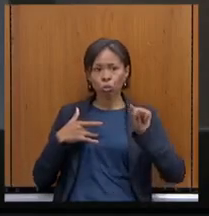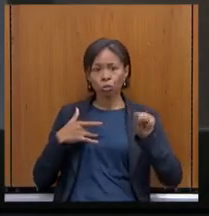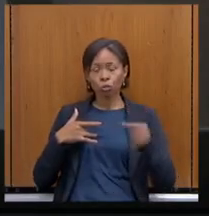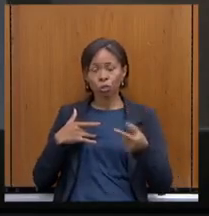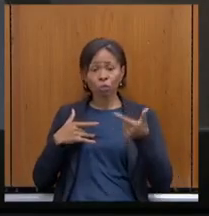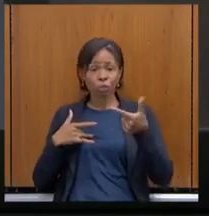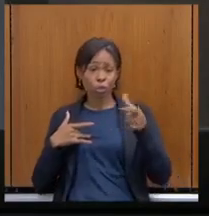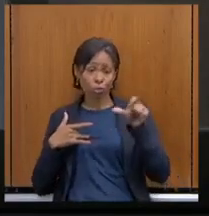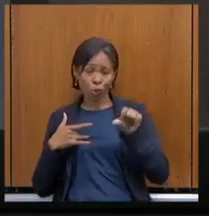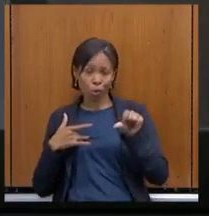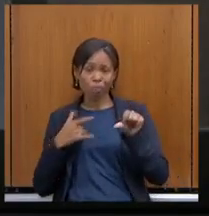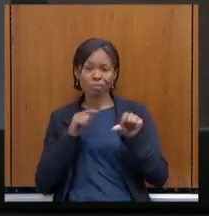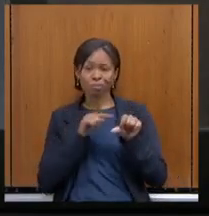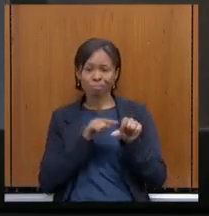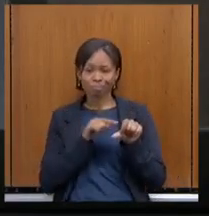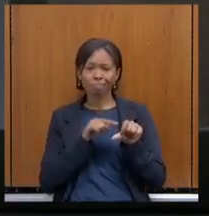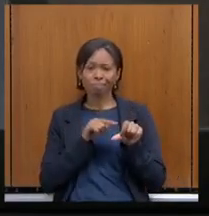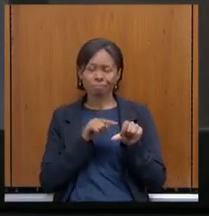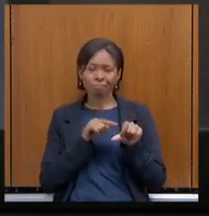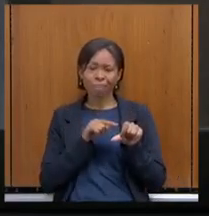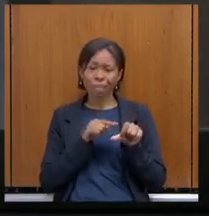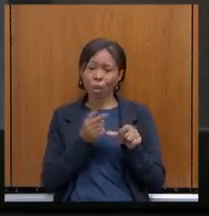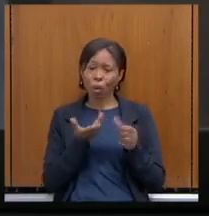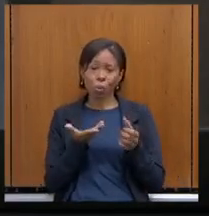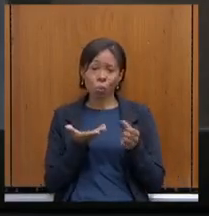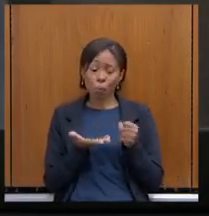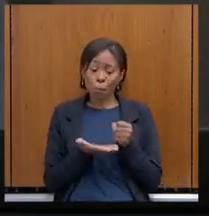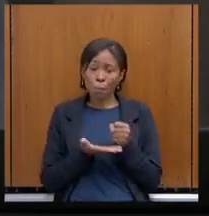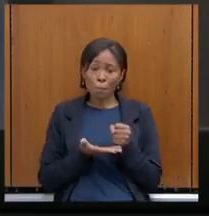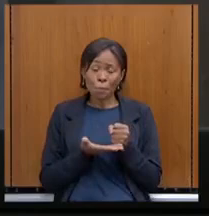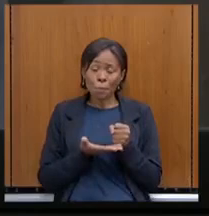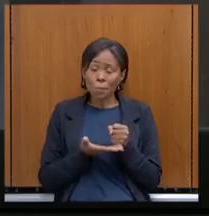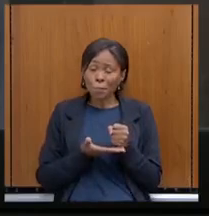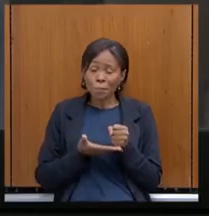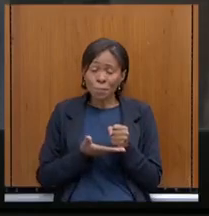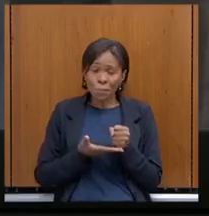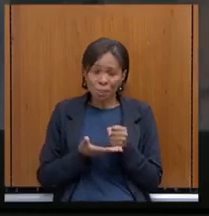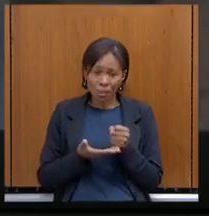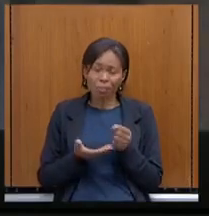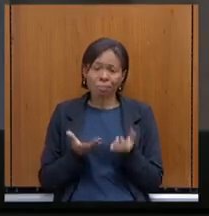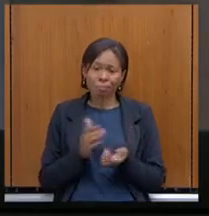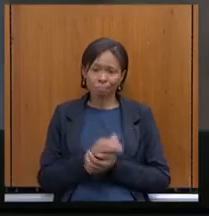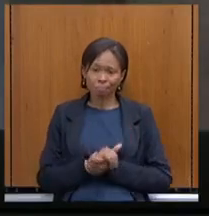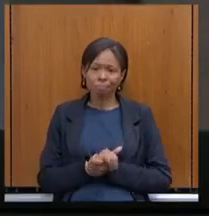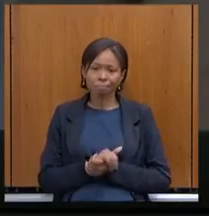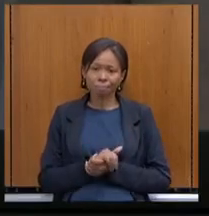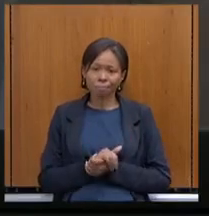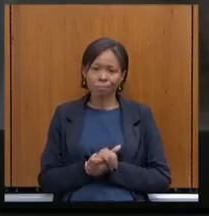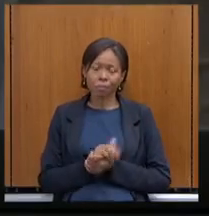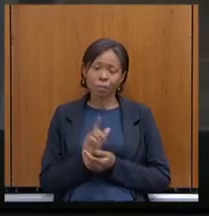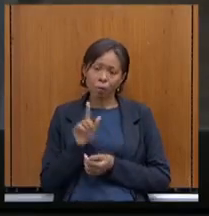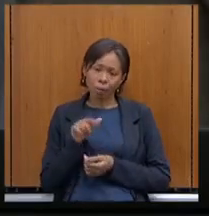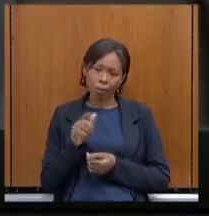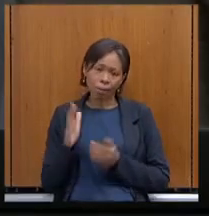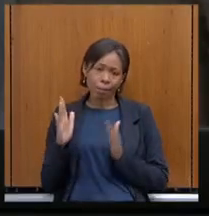Está dentro do mínimo constitucional. Porém, é uma fase